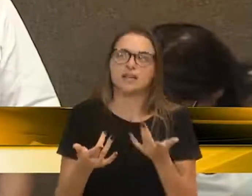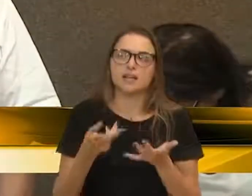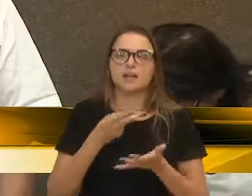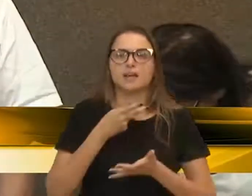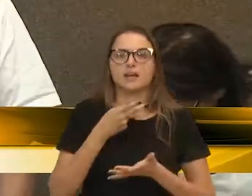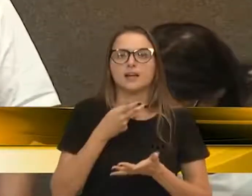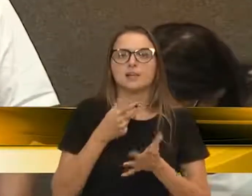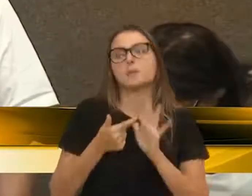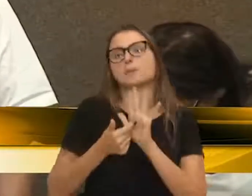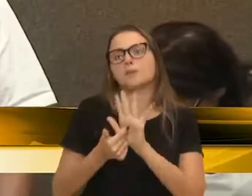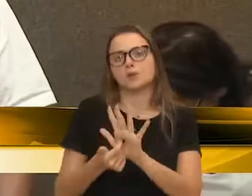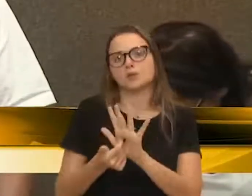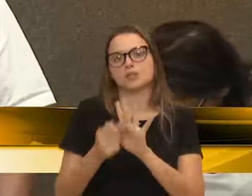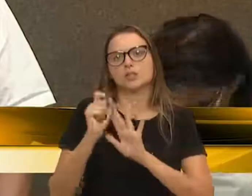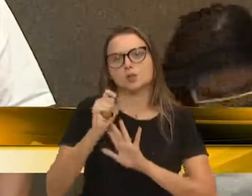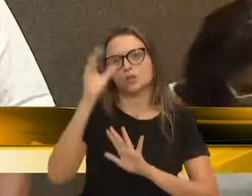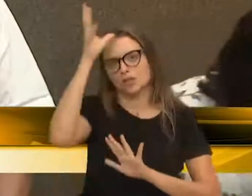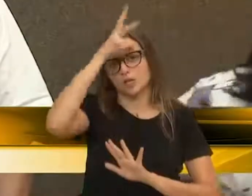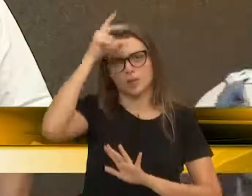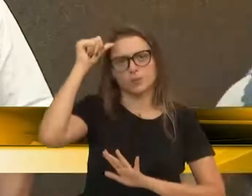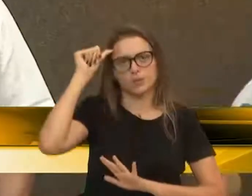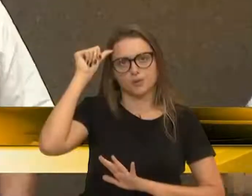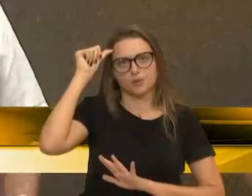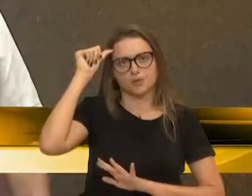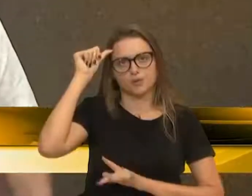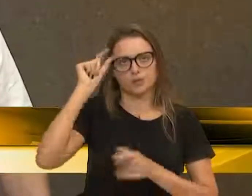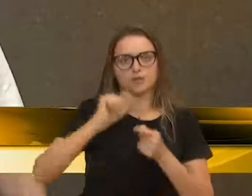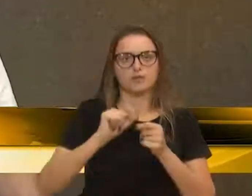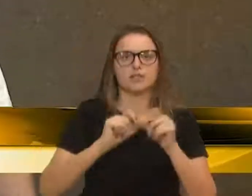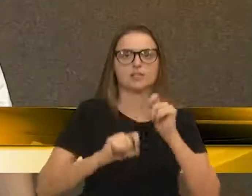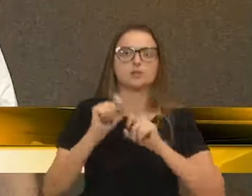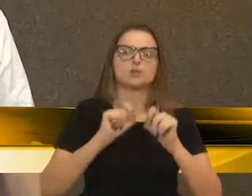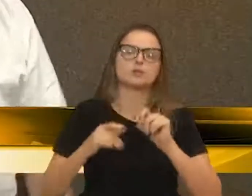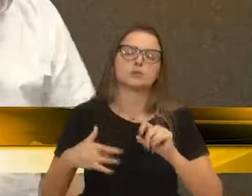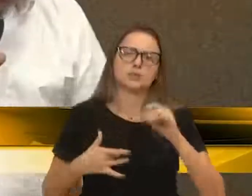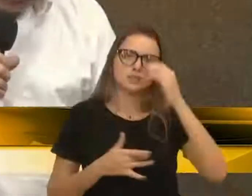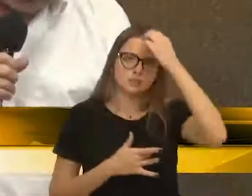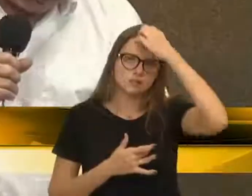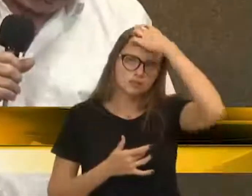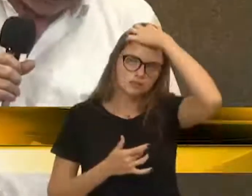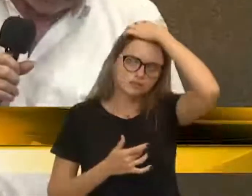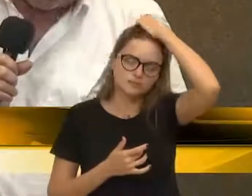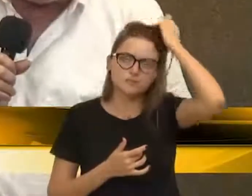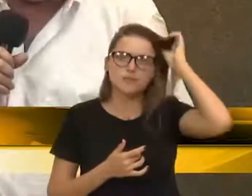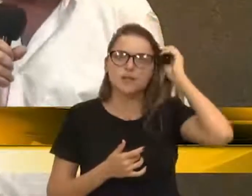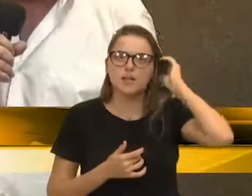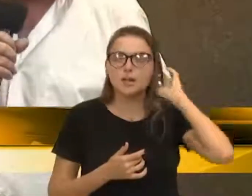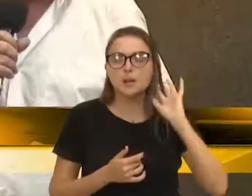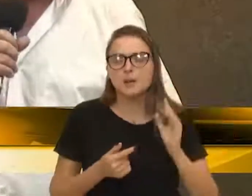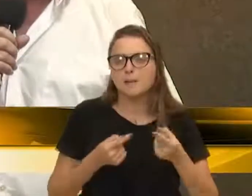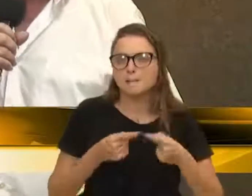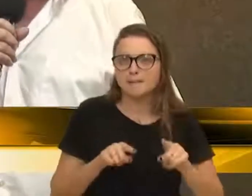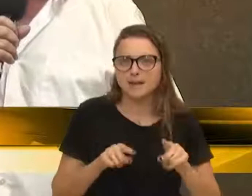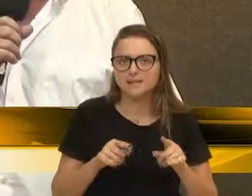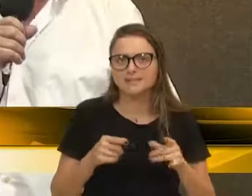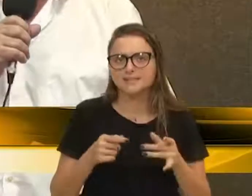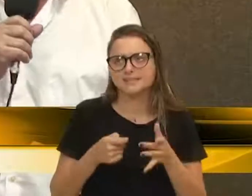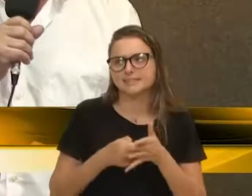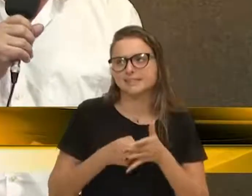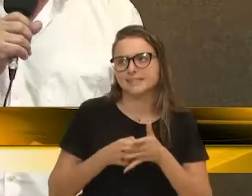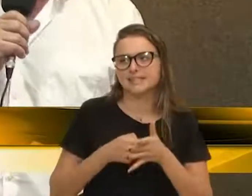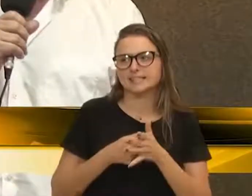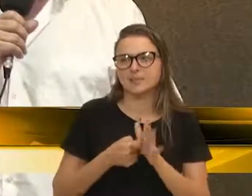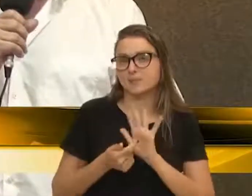do Executivo com relação a essa questão da saúde. Mas, por mais que se tente dourar a pílula,